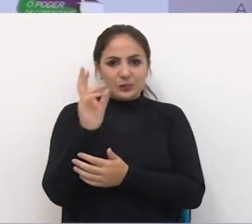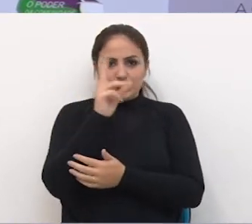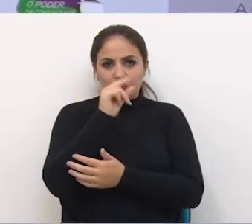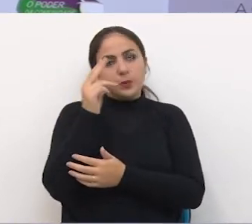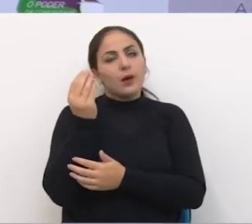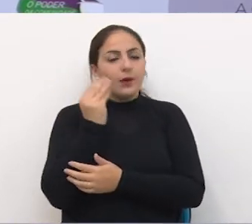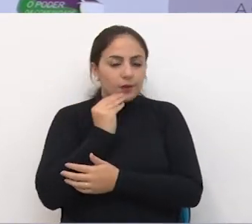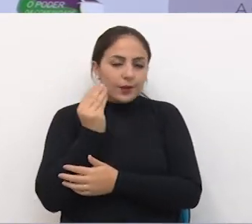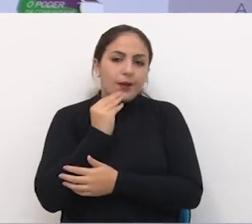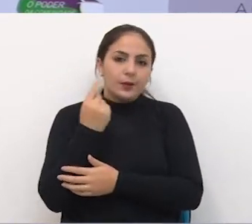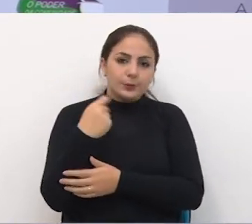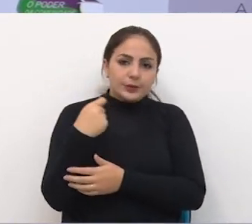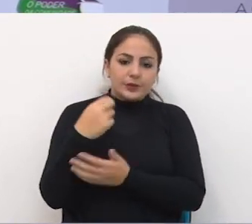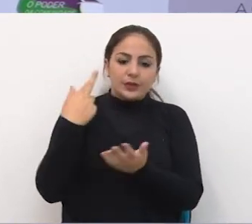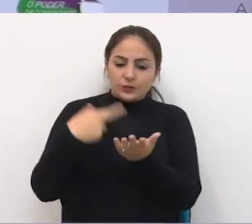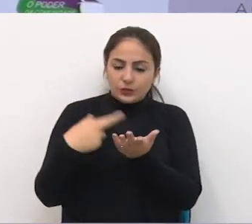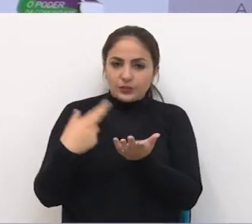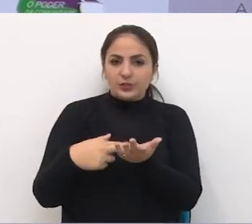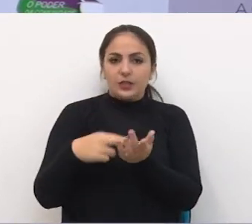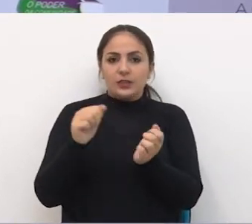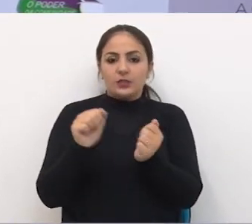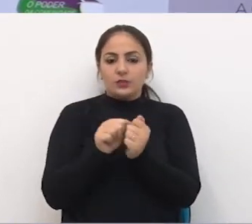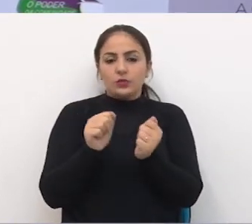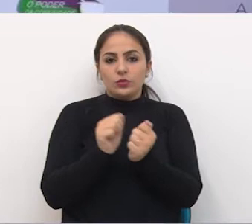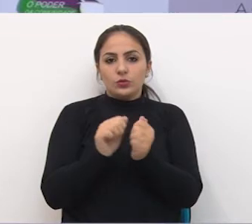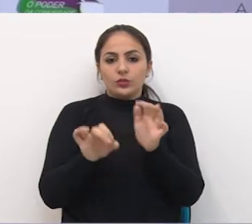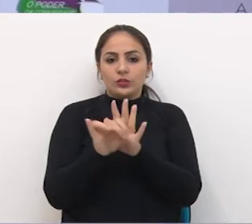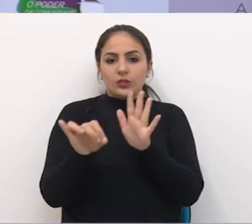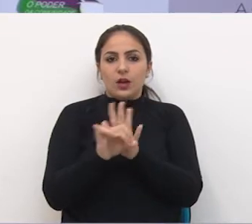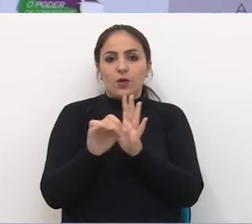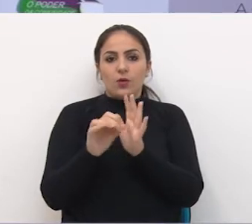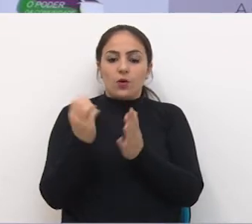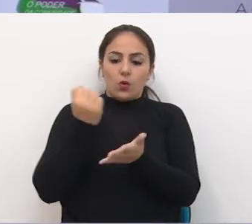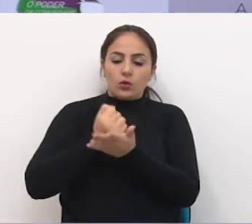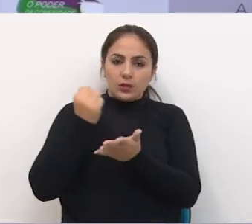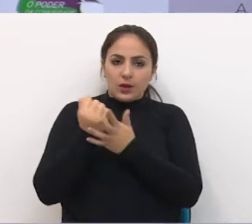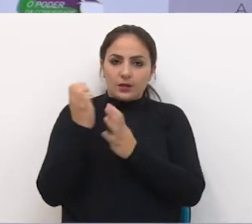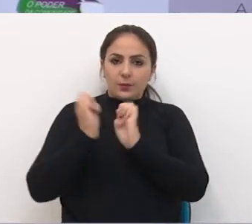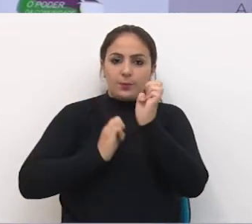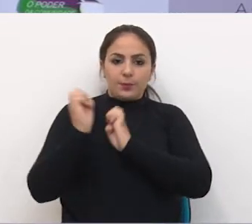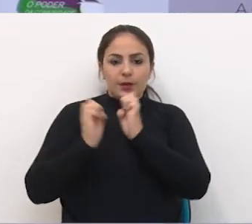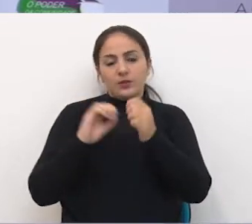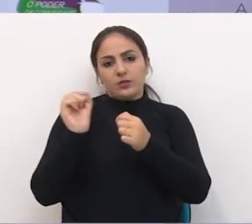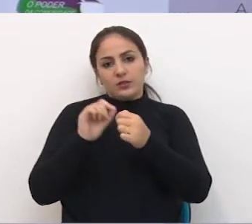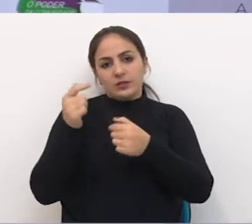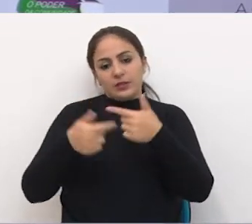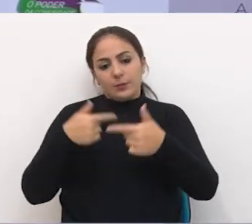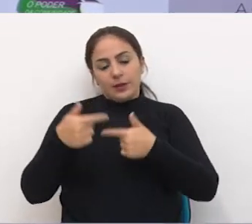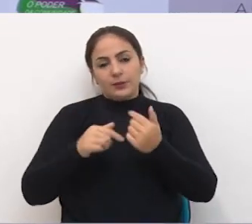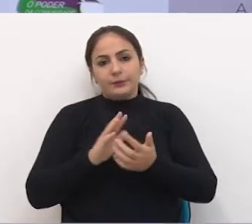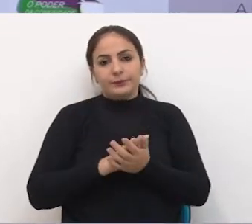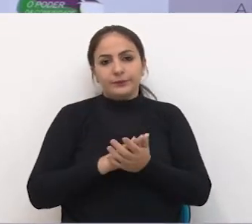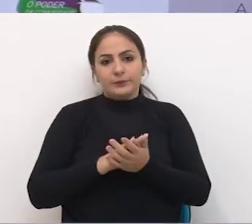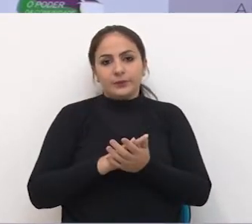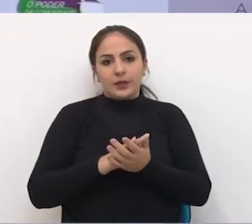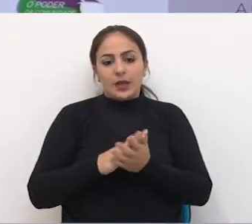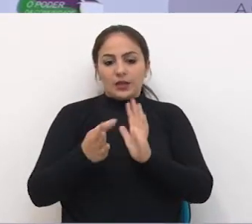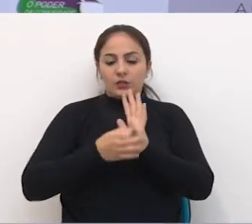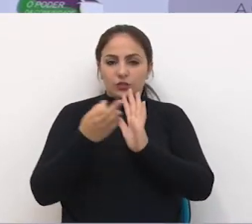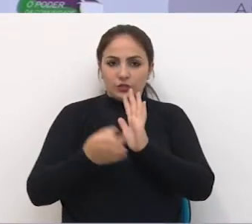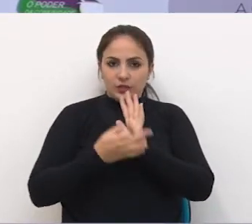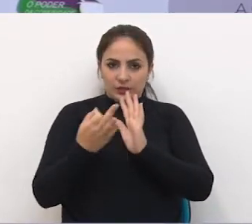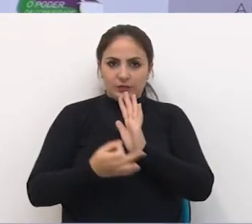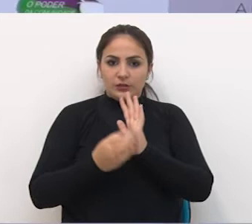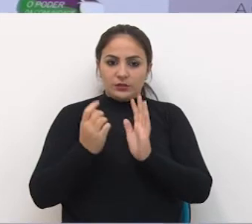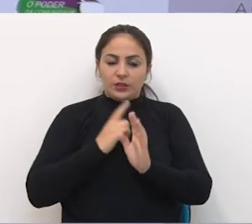público Claro Deverá aí Regulamentar isso Através de uma licitação Que contrate uma empresa Para prestar Esse serviço Mas a indicação Tem o objetivo